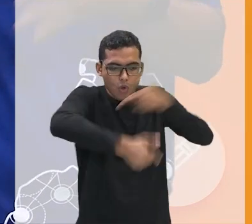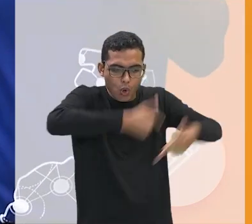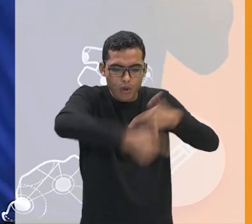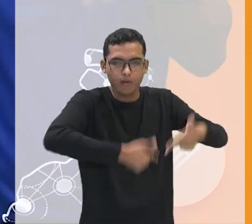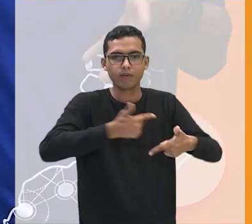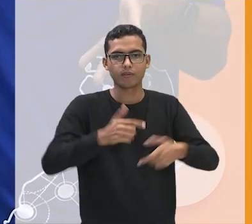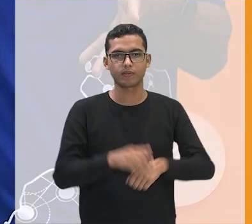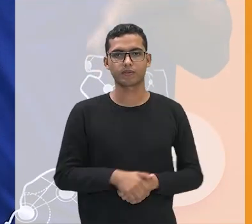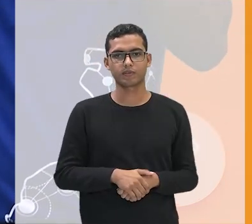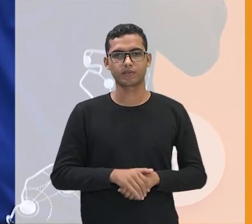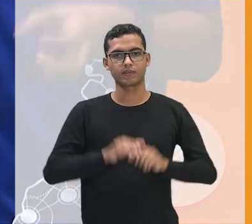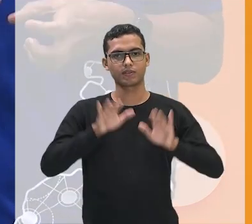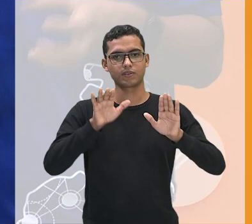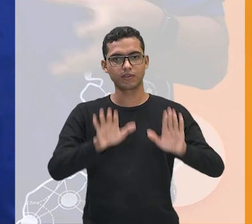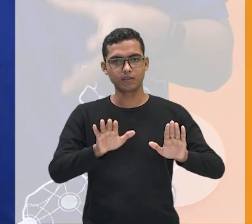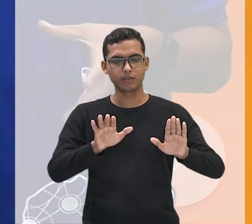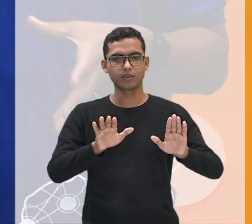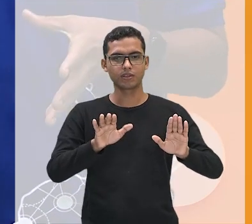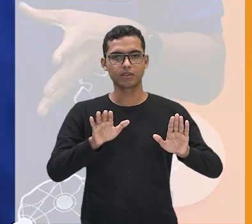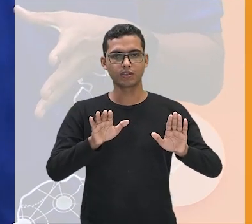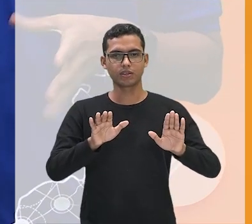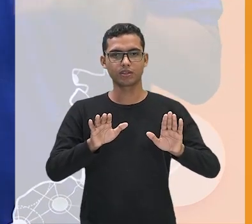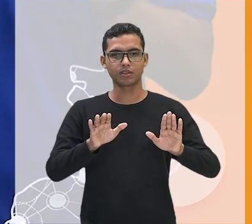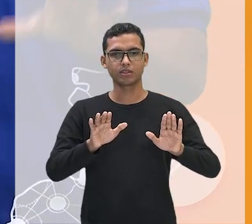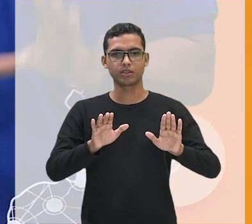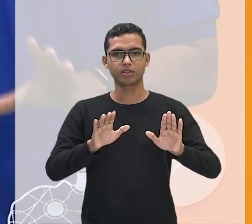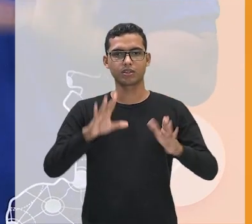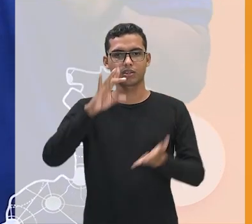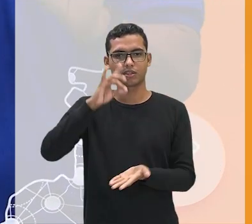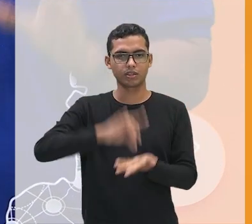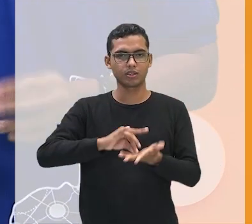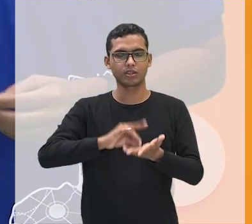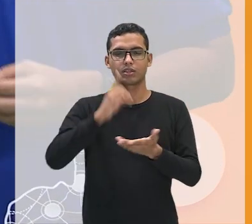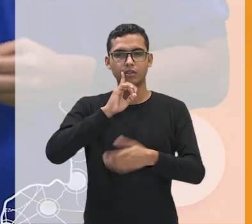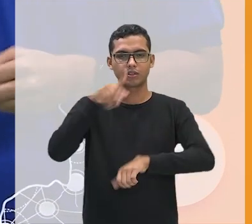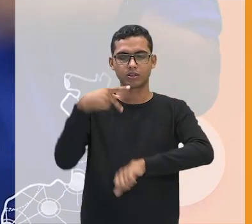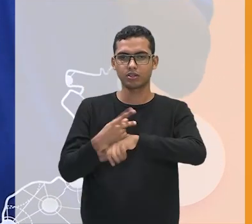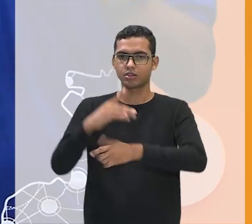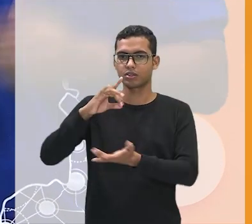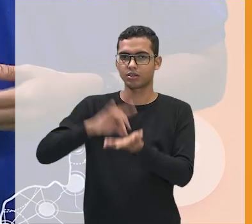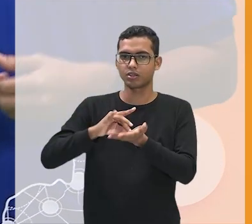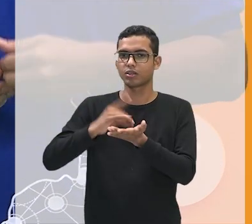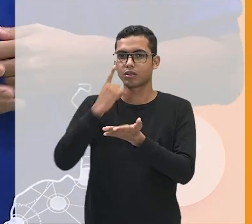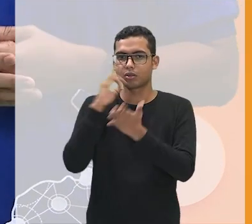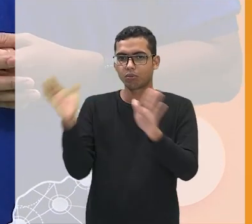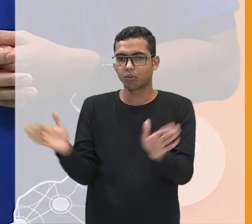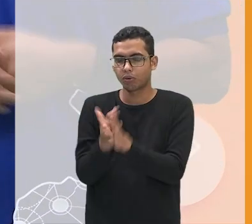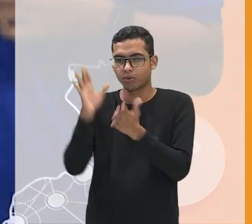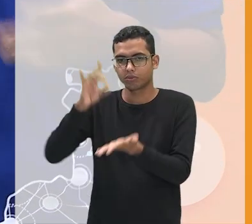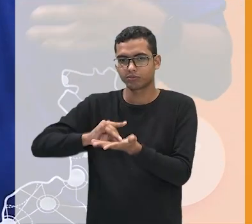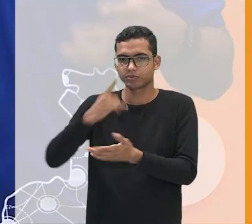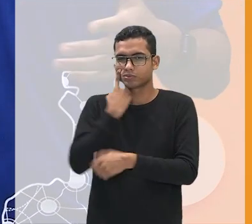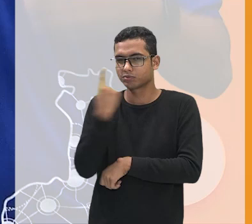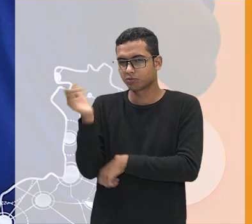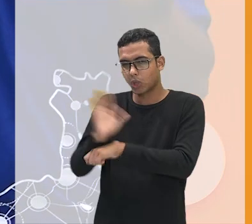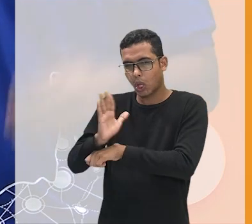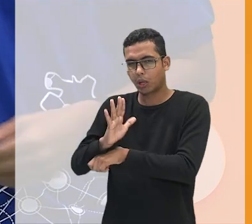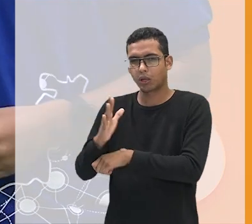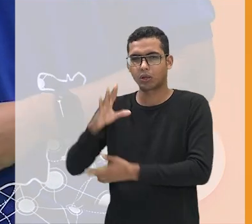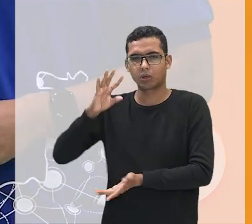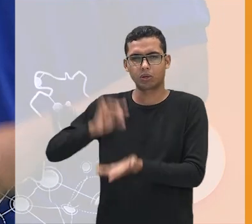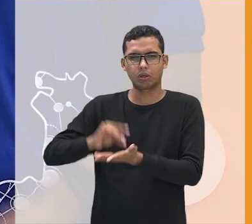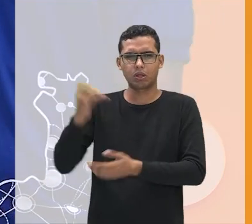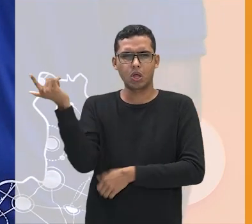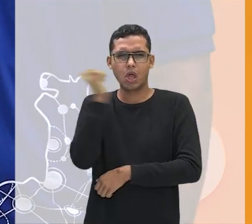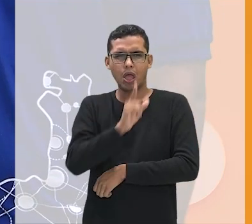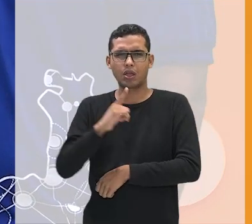o buraco é literalmente mais embaixo vocês vão saber caso vocês já tenham visto ou vejam esse filme eu recomendo muito vencedor de